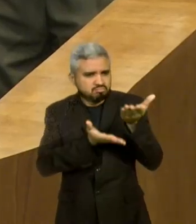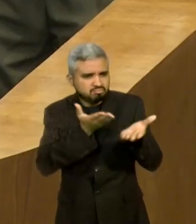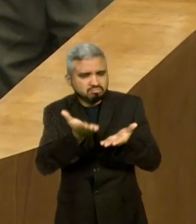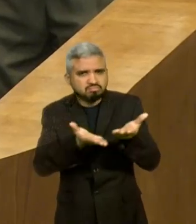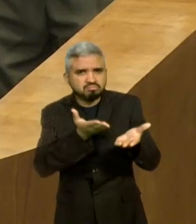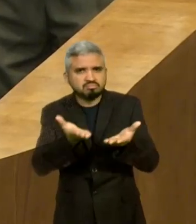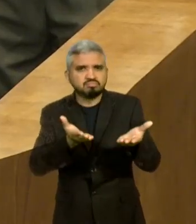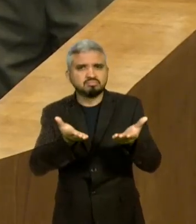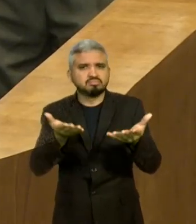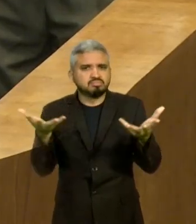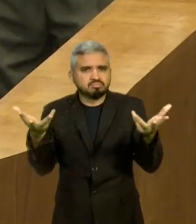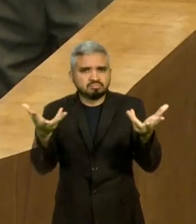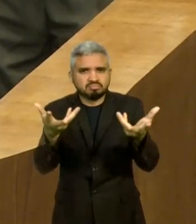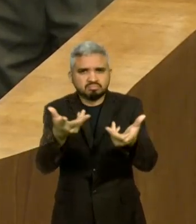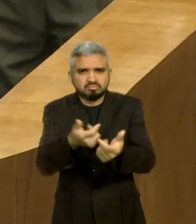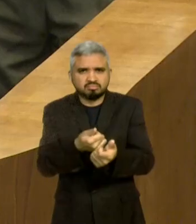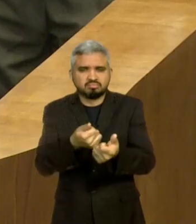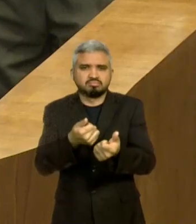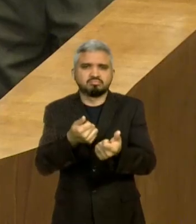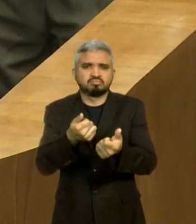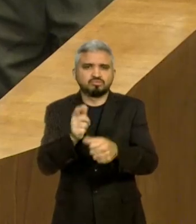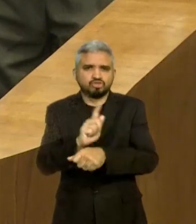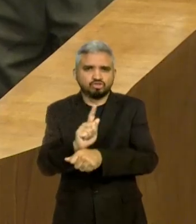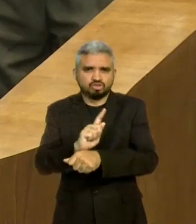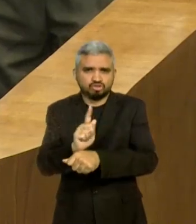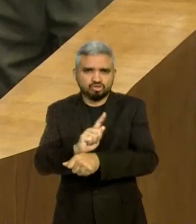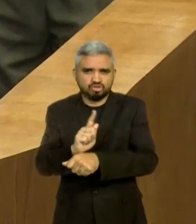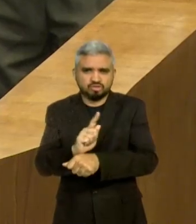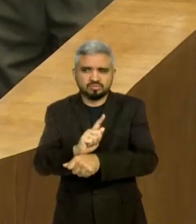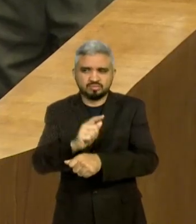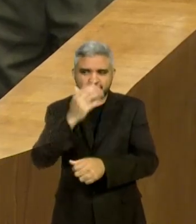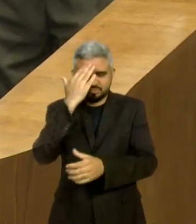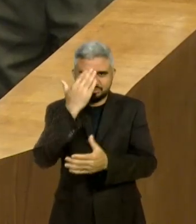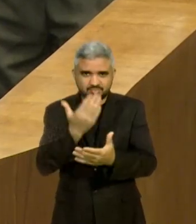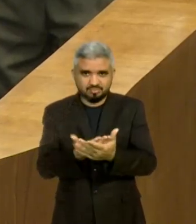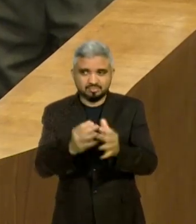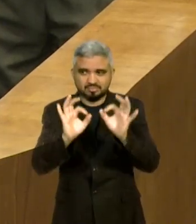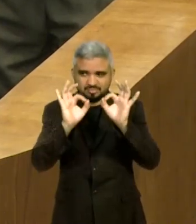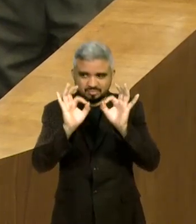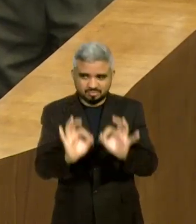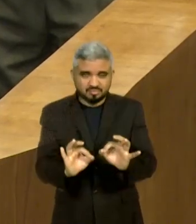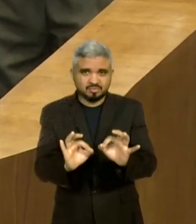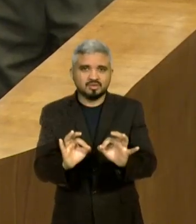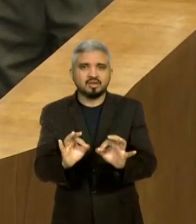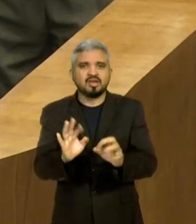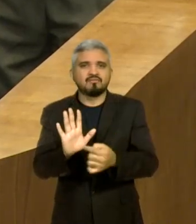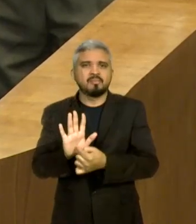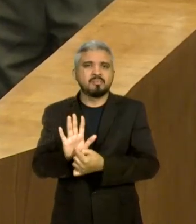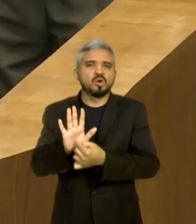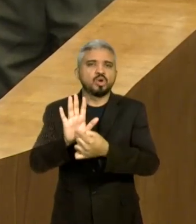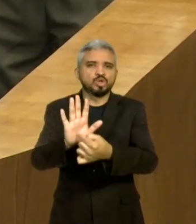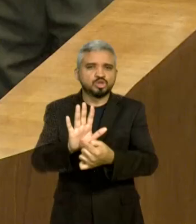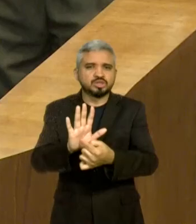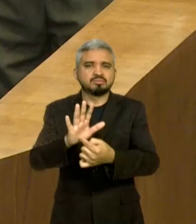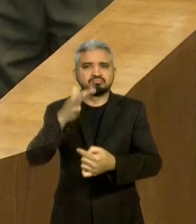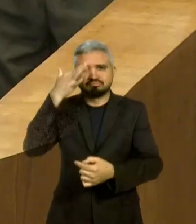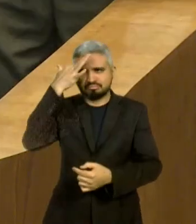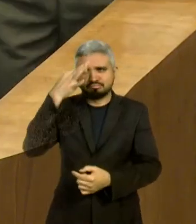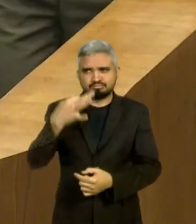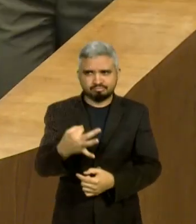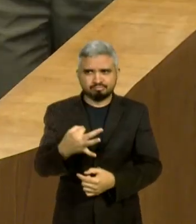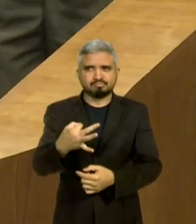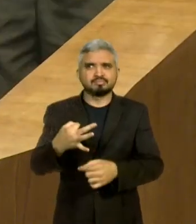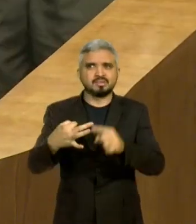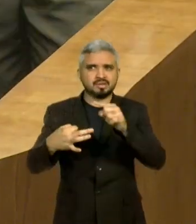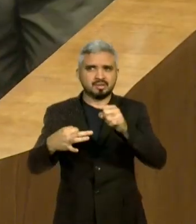é um grande gestor. E eu tenho certeza que ele mostrará essa mesma competência à